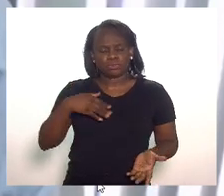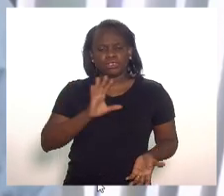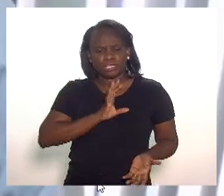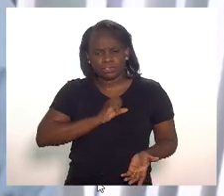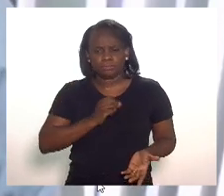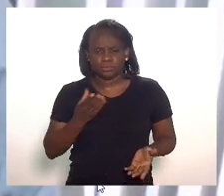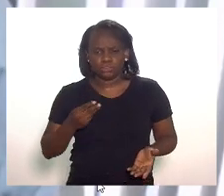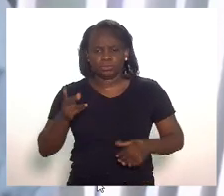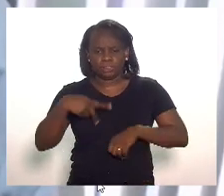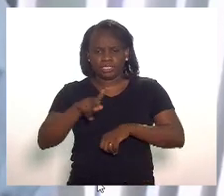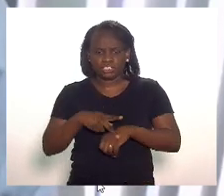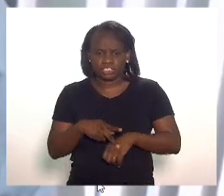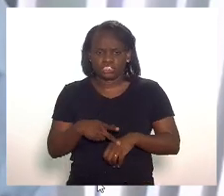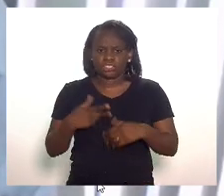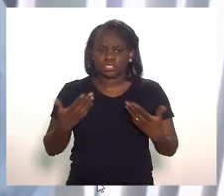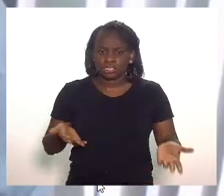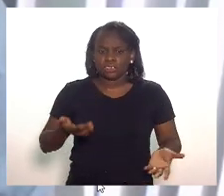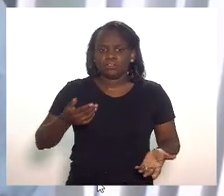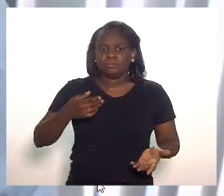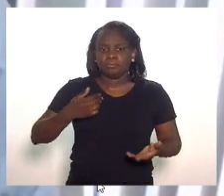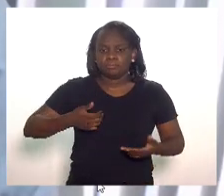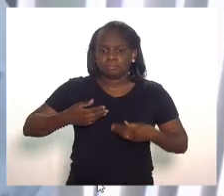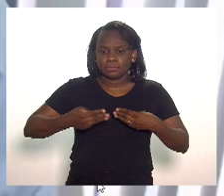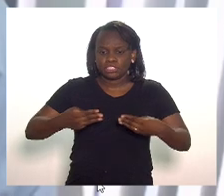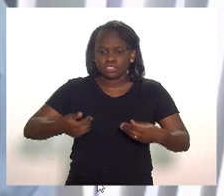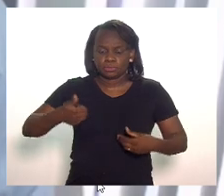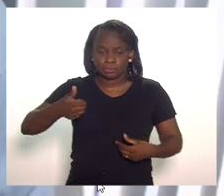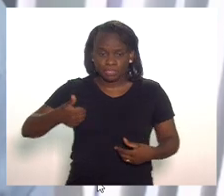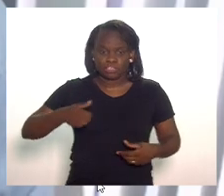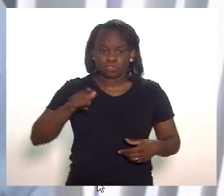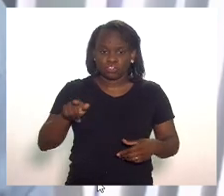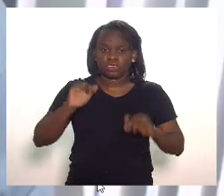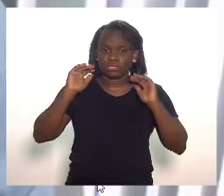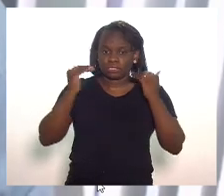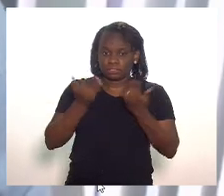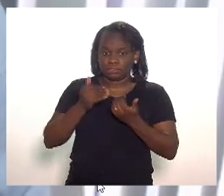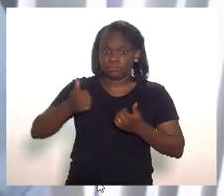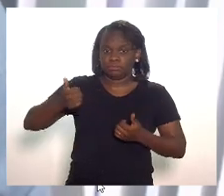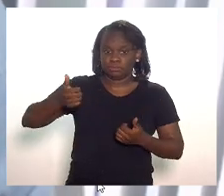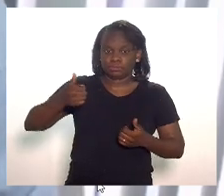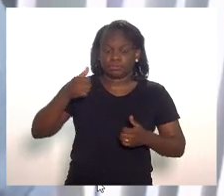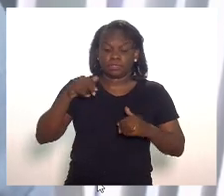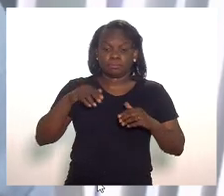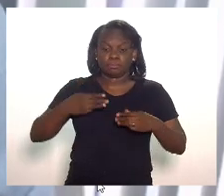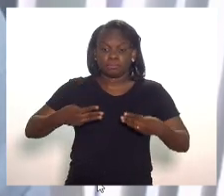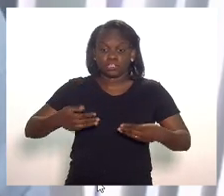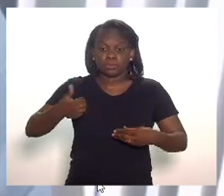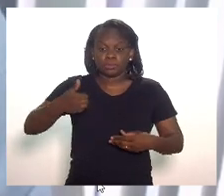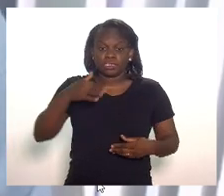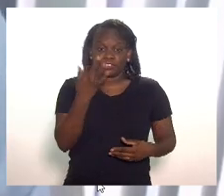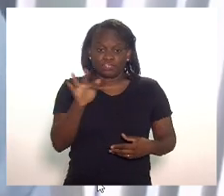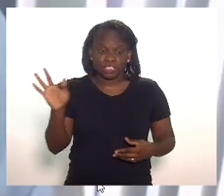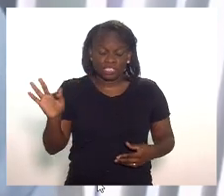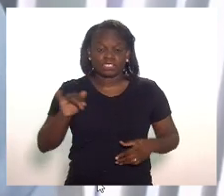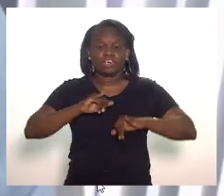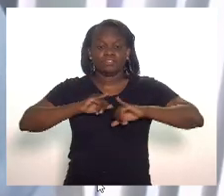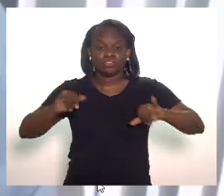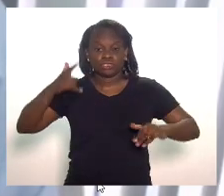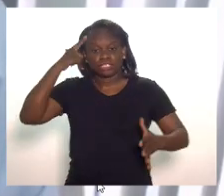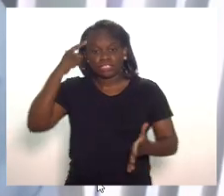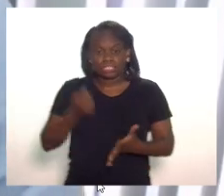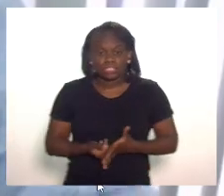até ontem o primeiro-ministro esteve na Assembleia Nacional primeiro-ministro da França para comunicar uma decisão